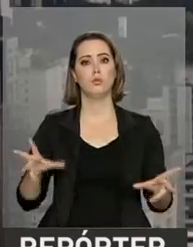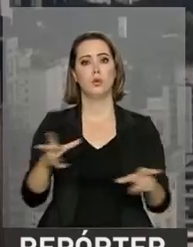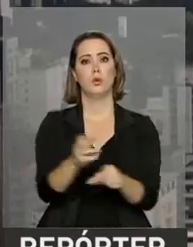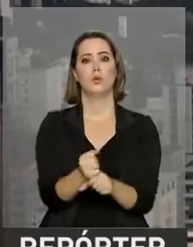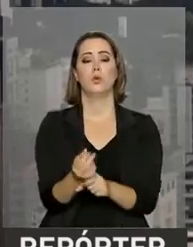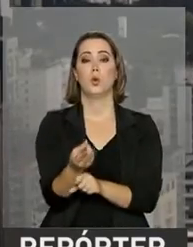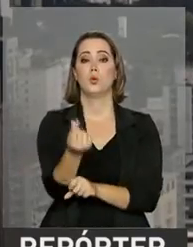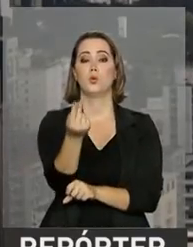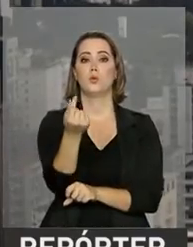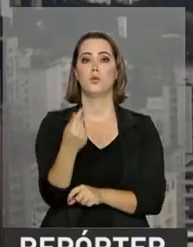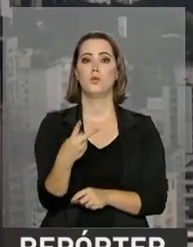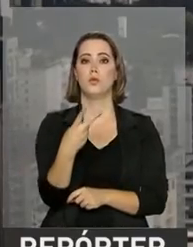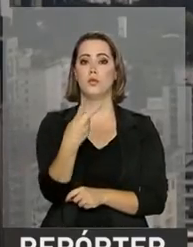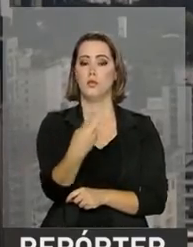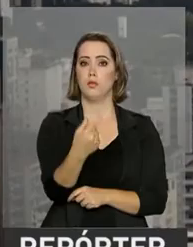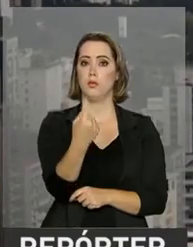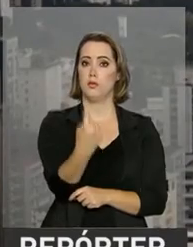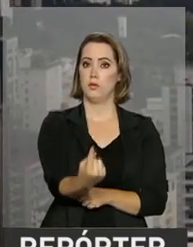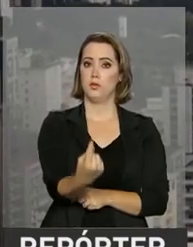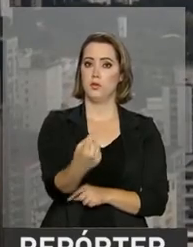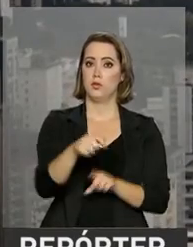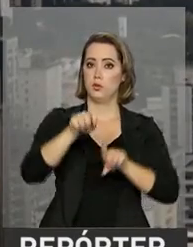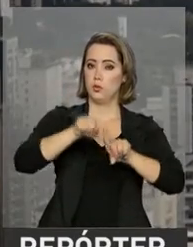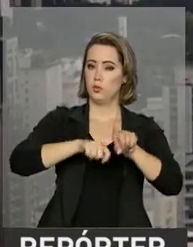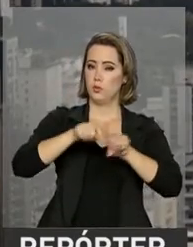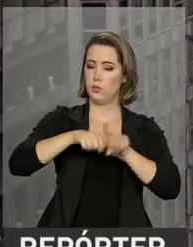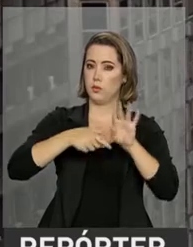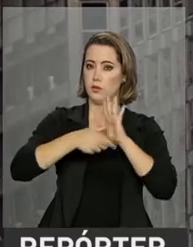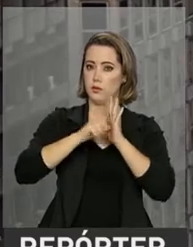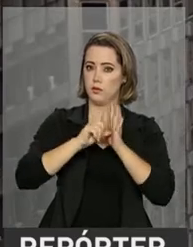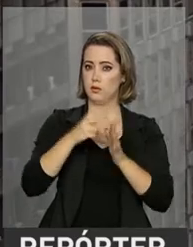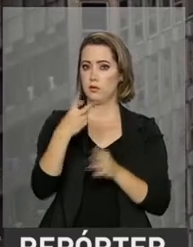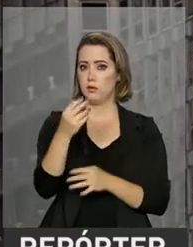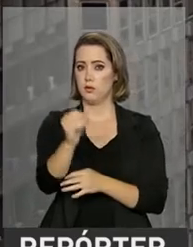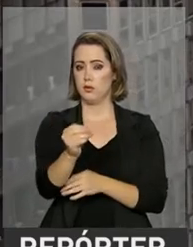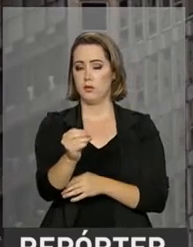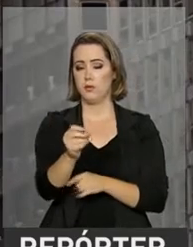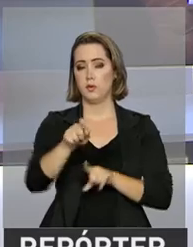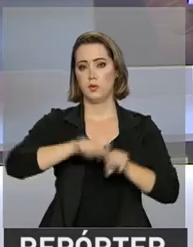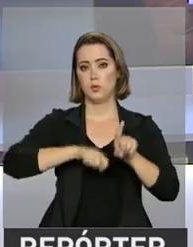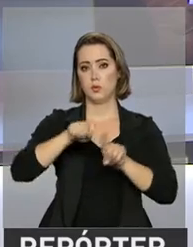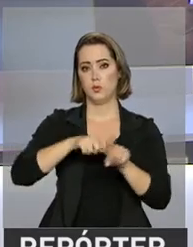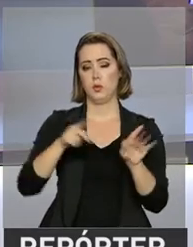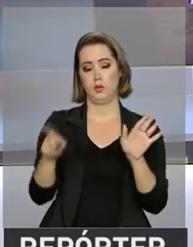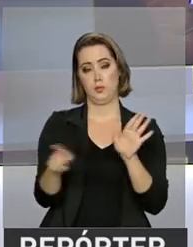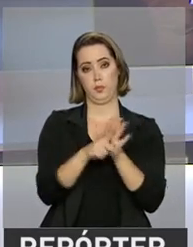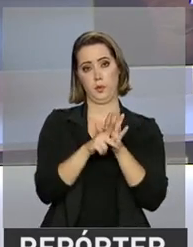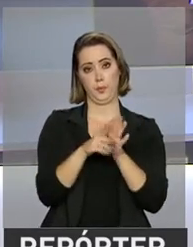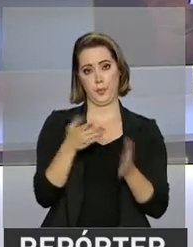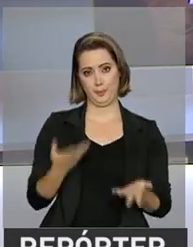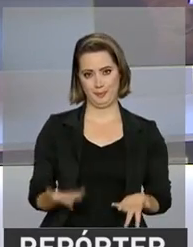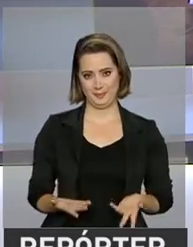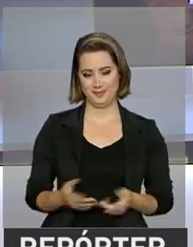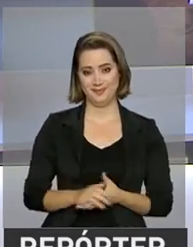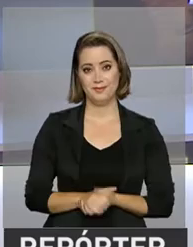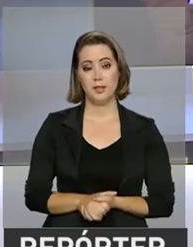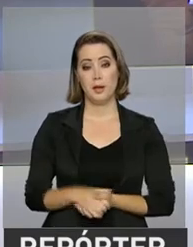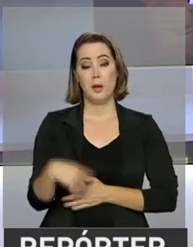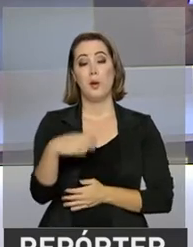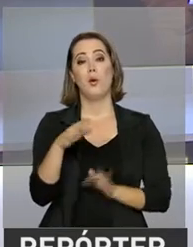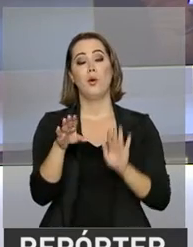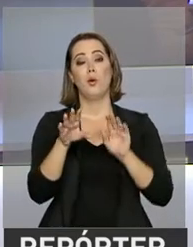21 do mês anterior e 20 do mês de referência. O programa gerador da